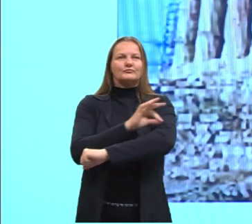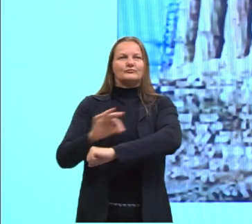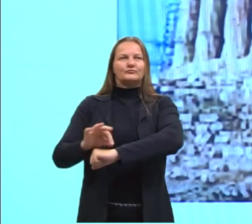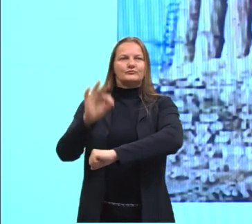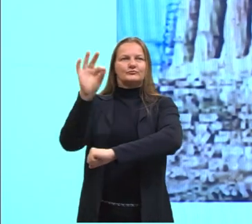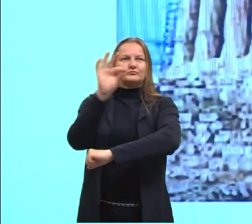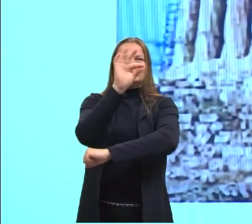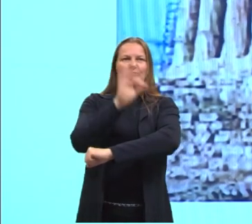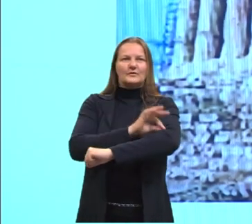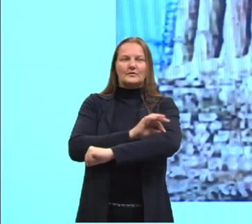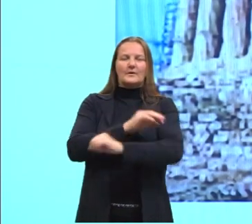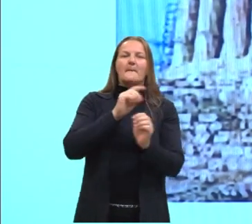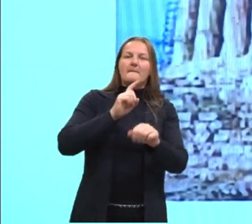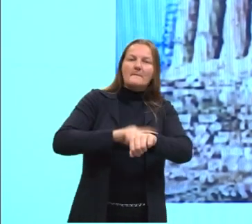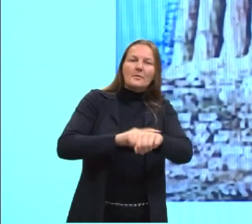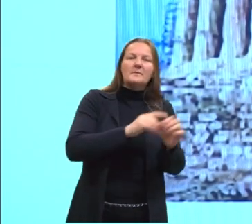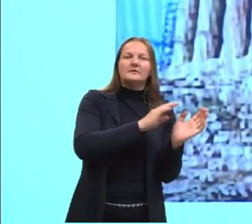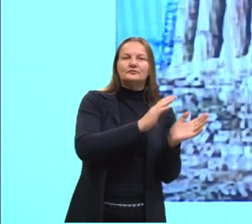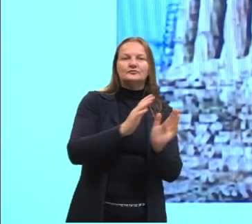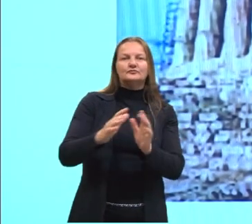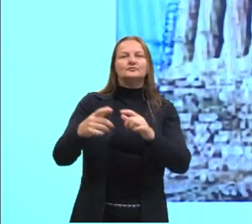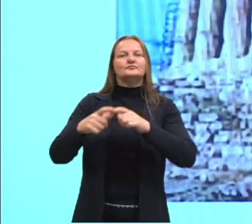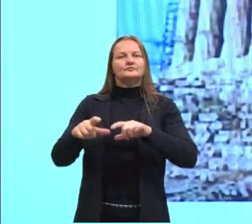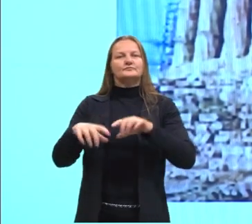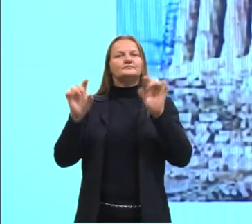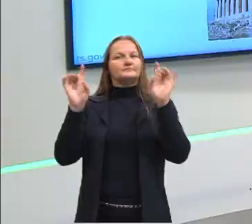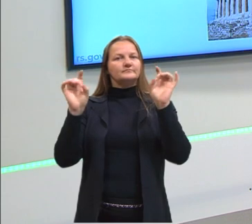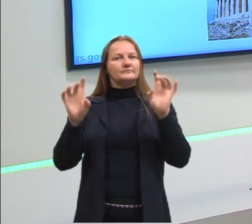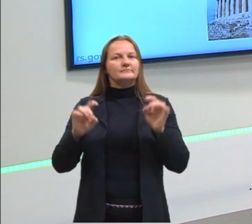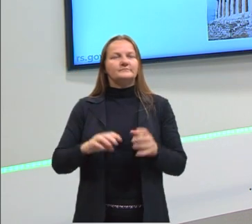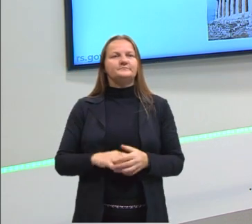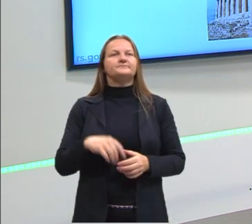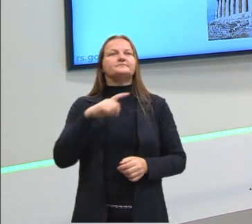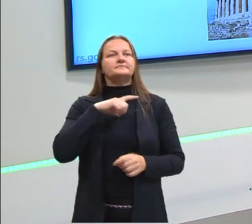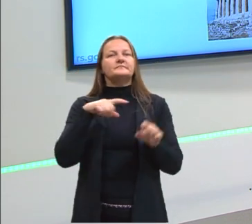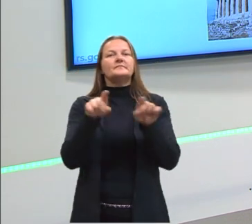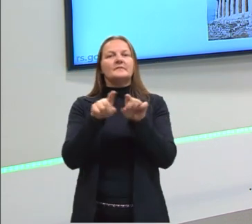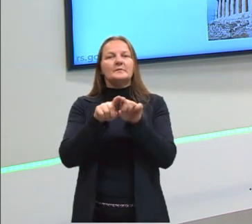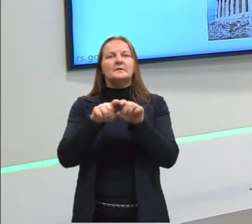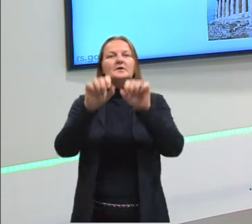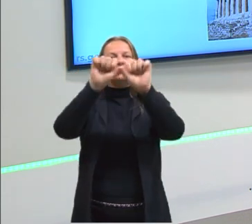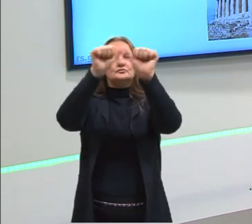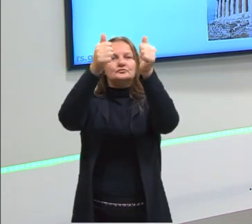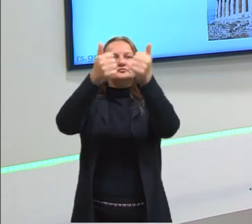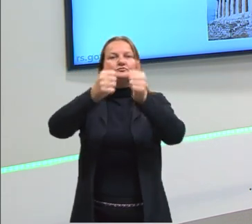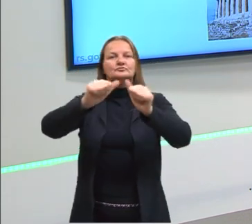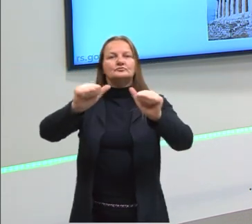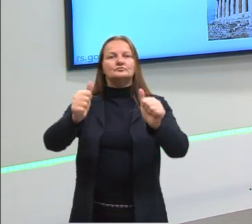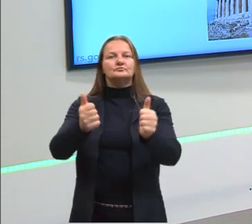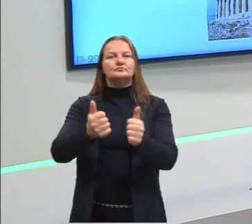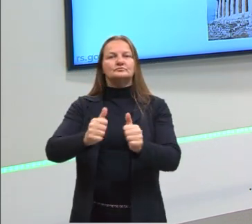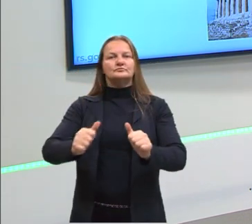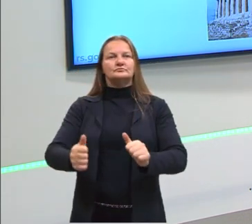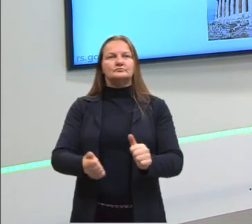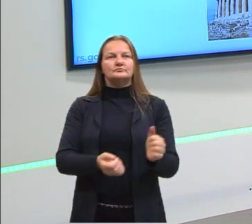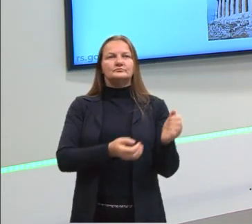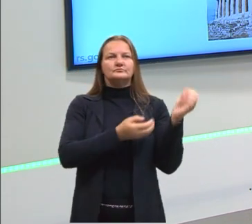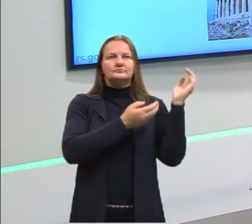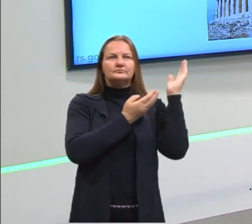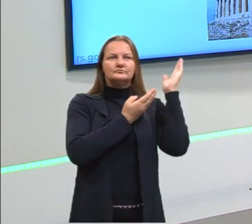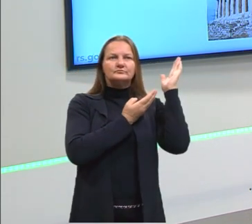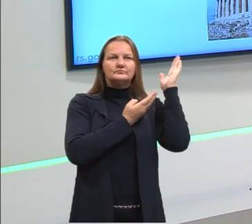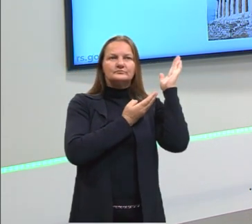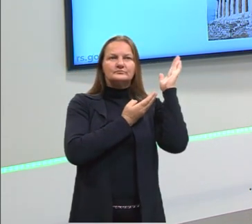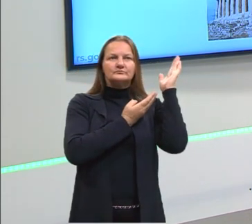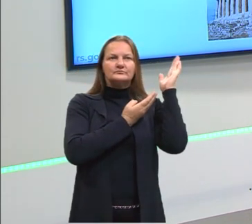deste período, deste local. E nós temos ali também uma escultura. Se a gente parar para lembrar,